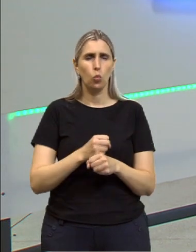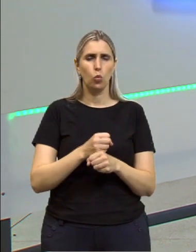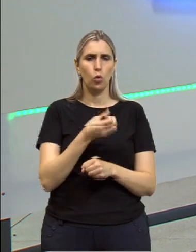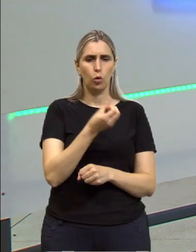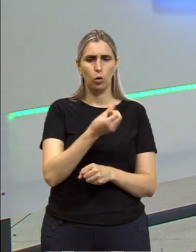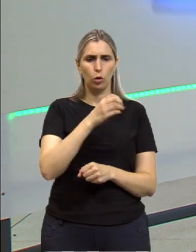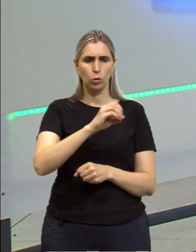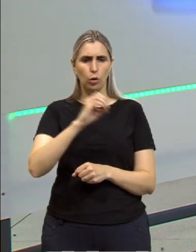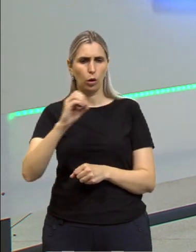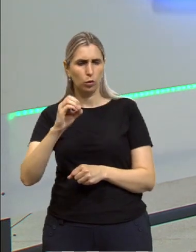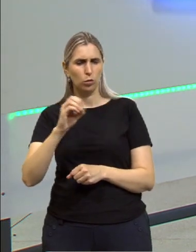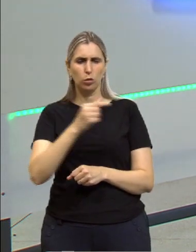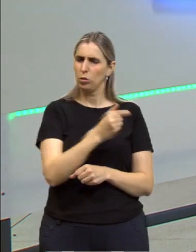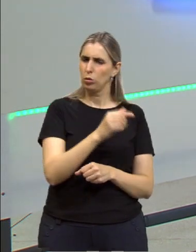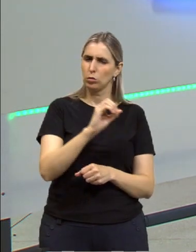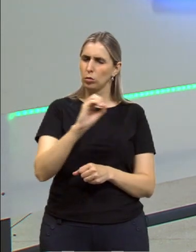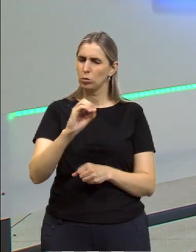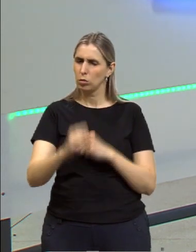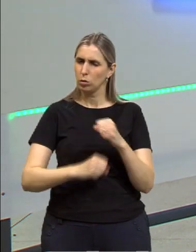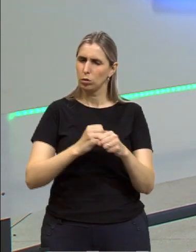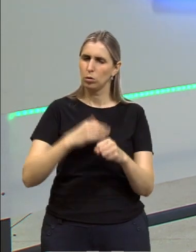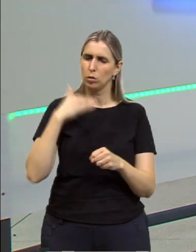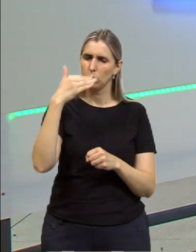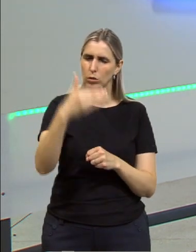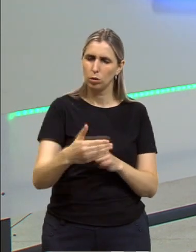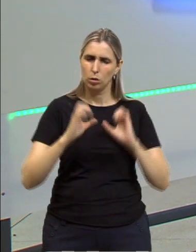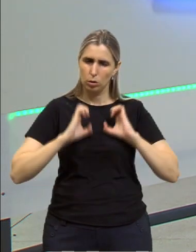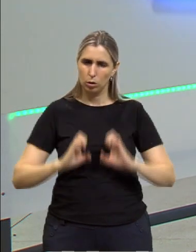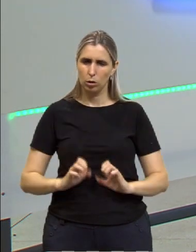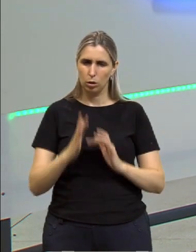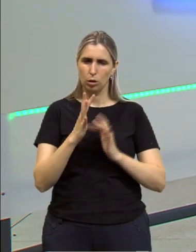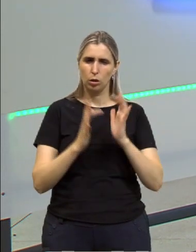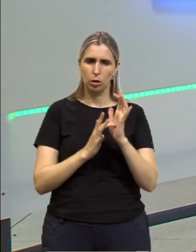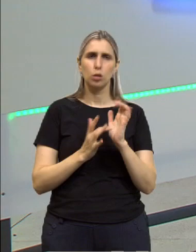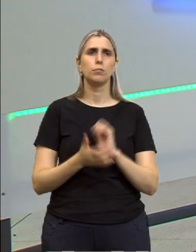600 anos, 700 talvez, vamos entrar na ética cristã.